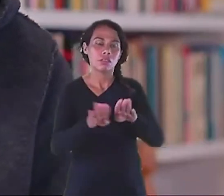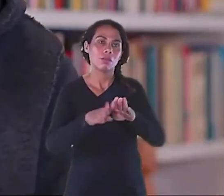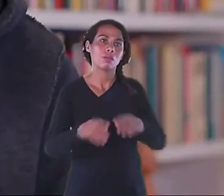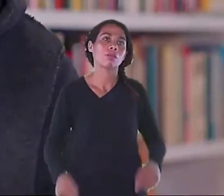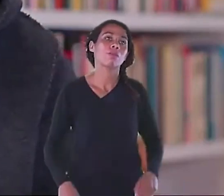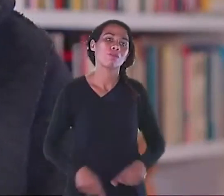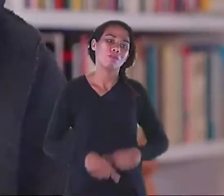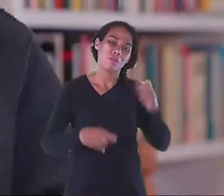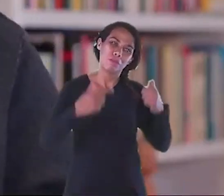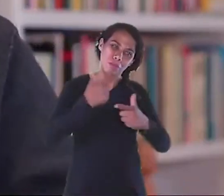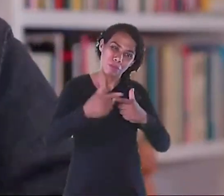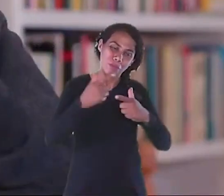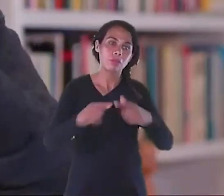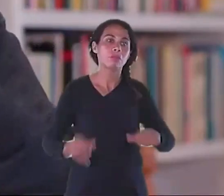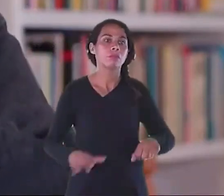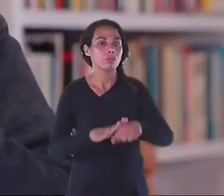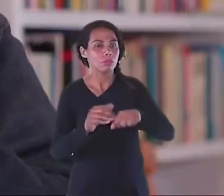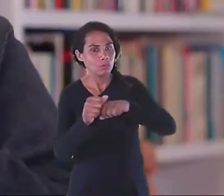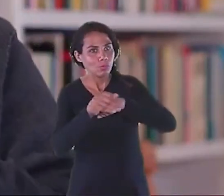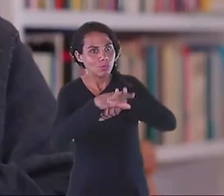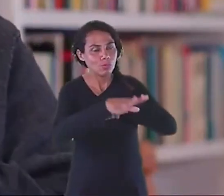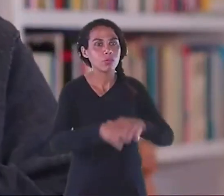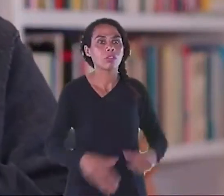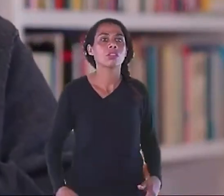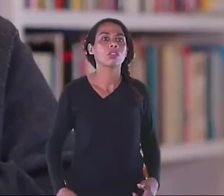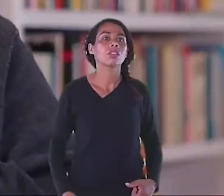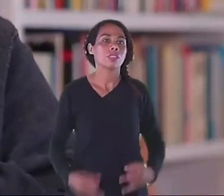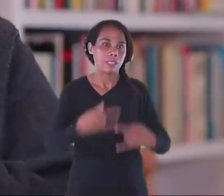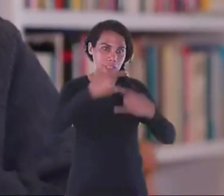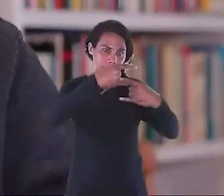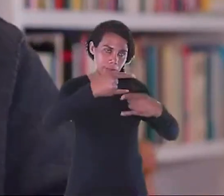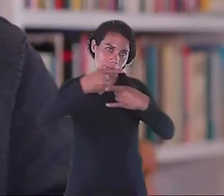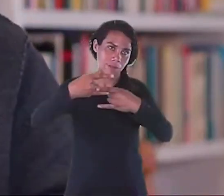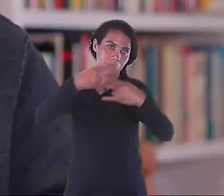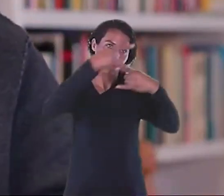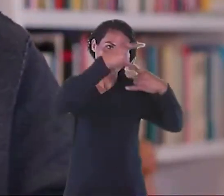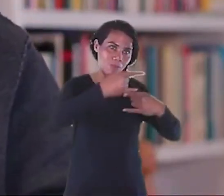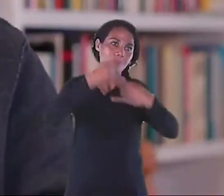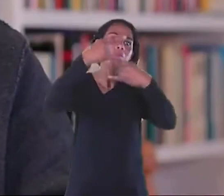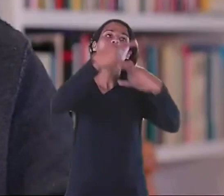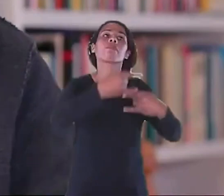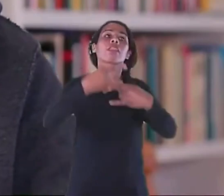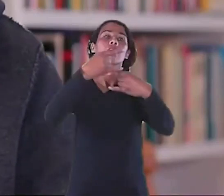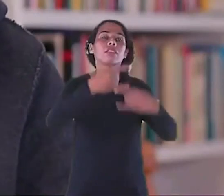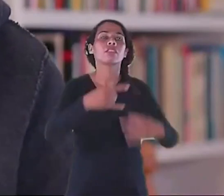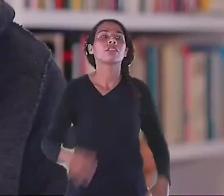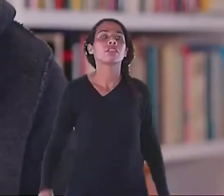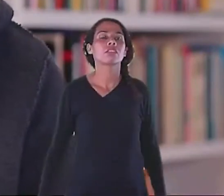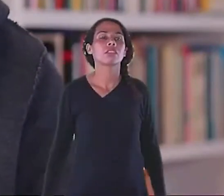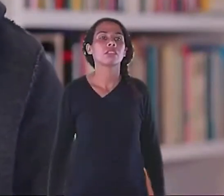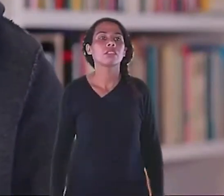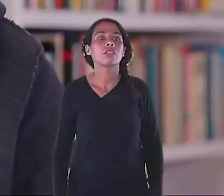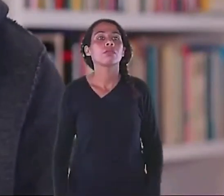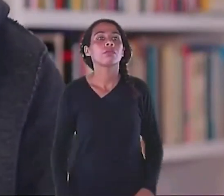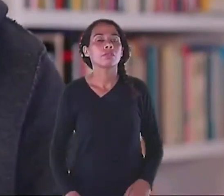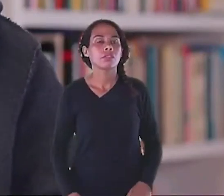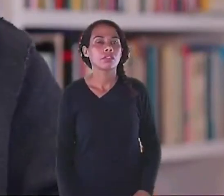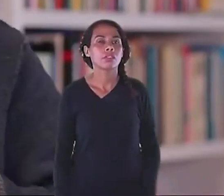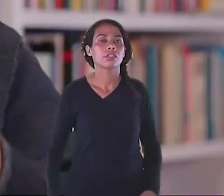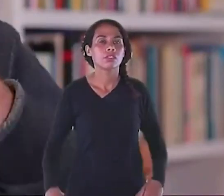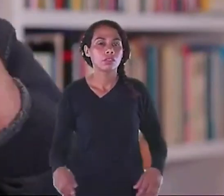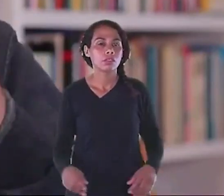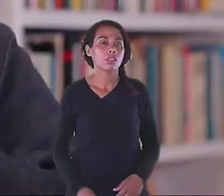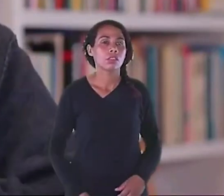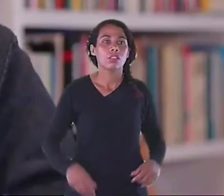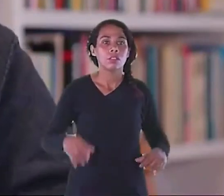O designer, professor e escritor Dijon de Moraes é um homem branco, de cabelos e barba escuros e